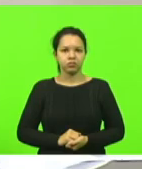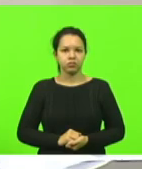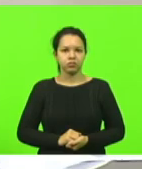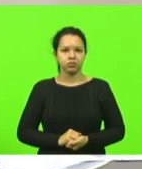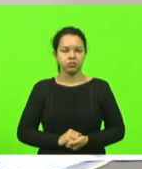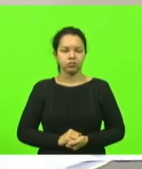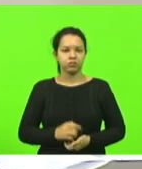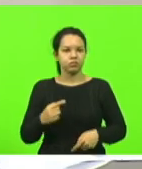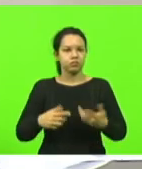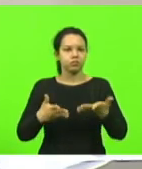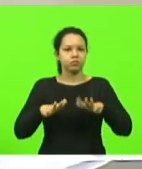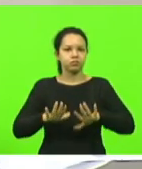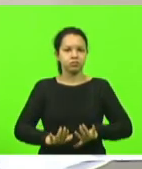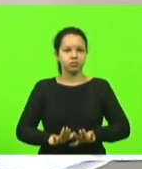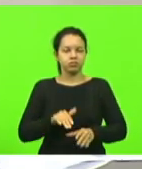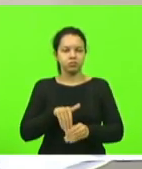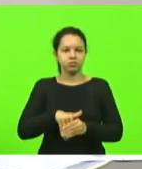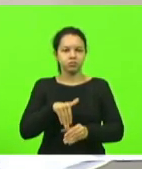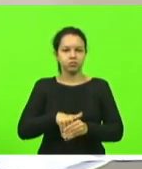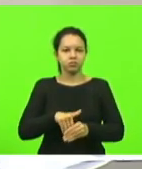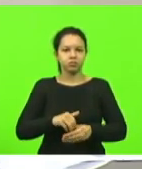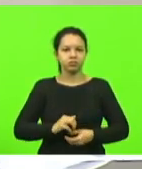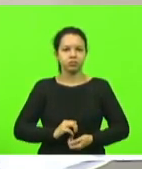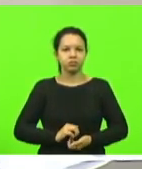não havendo quem queira discutir em votação.